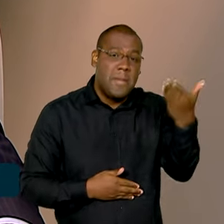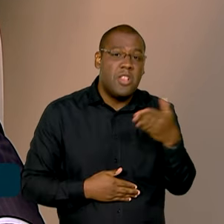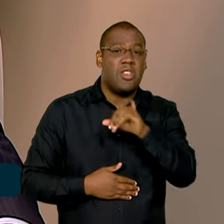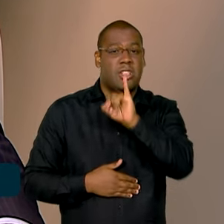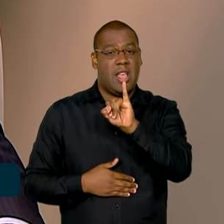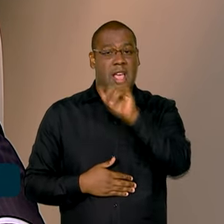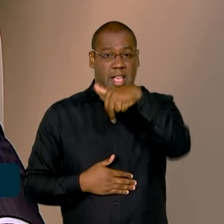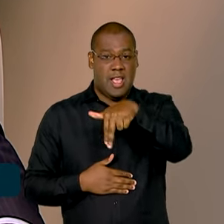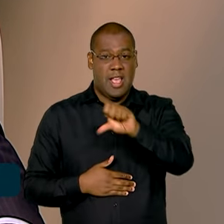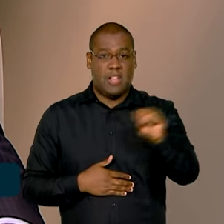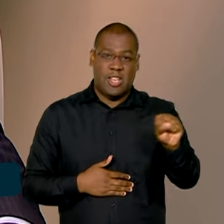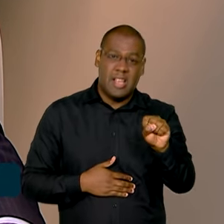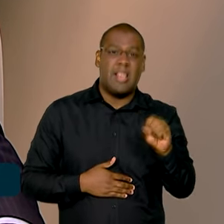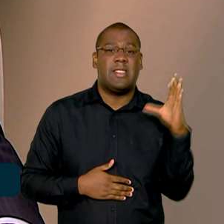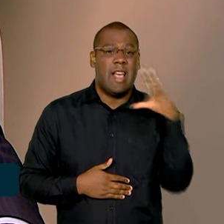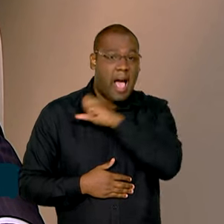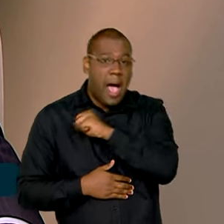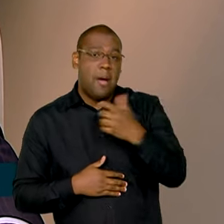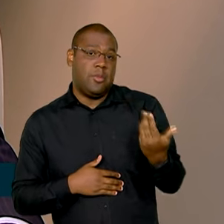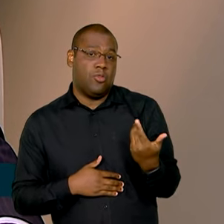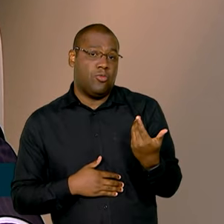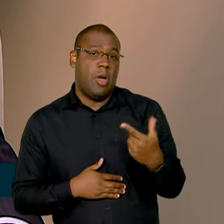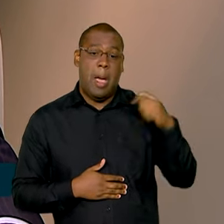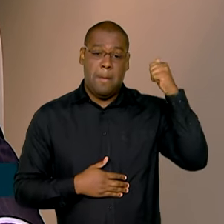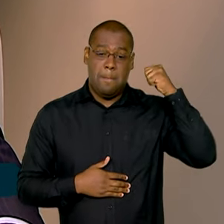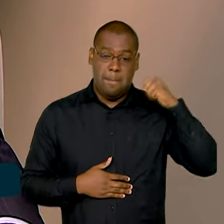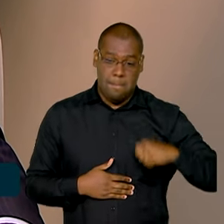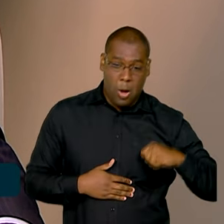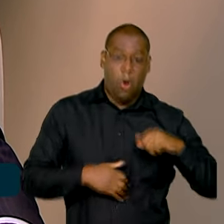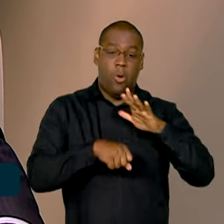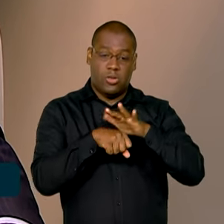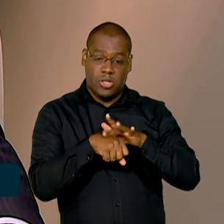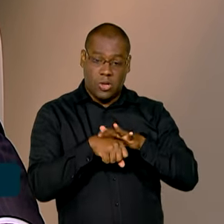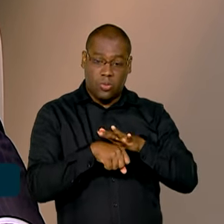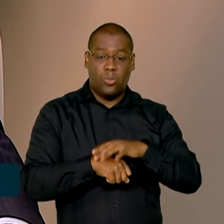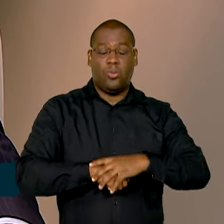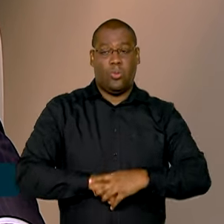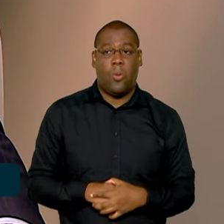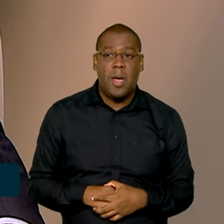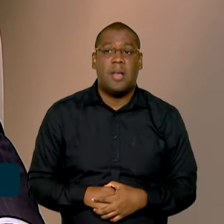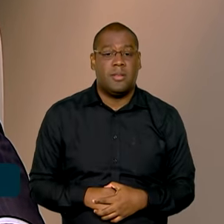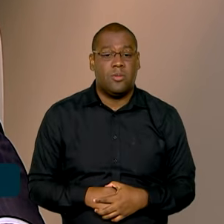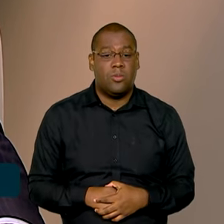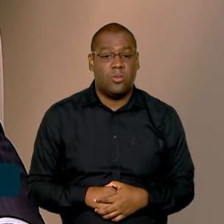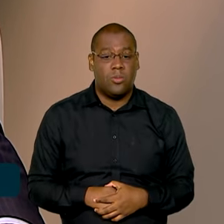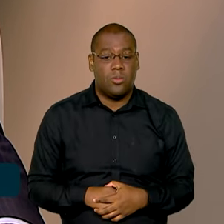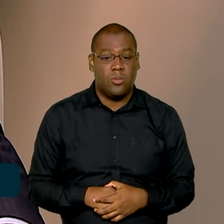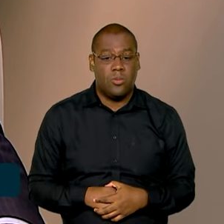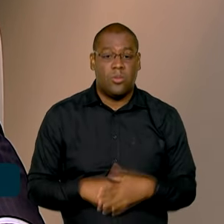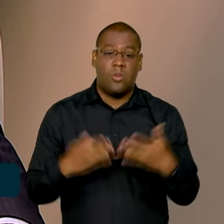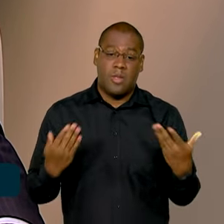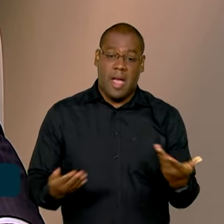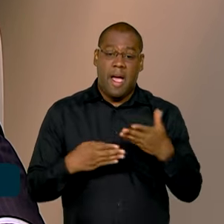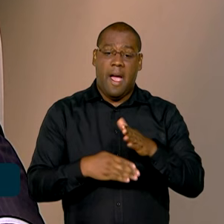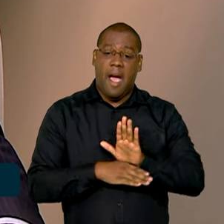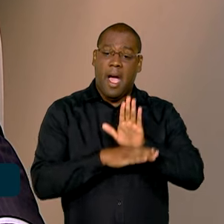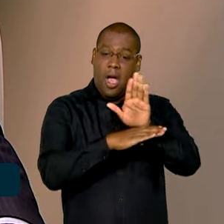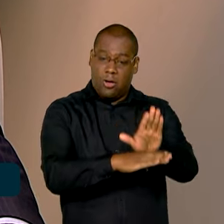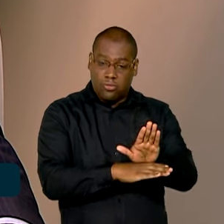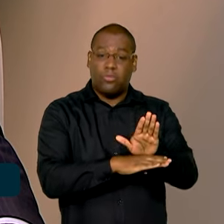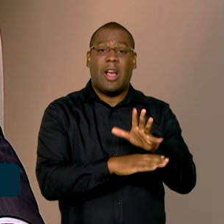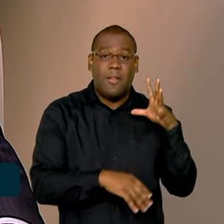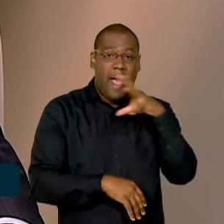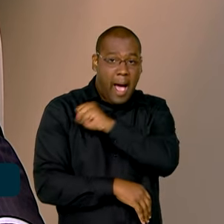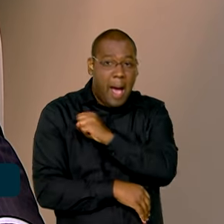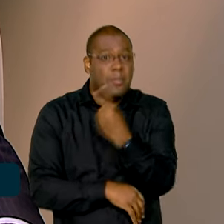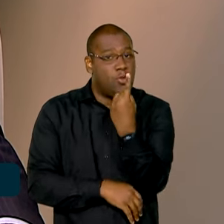benefício rápido, o auxílio doenças, né? Aquele que chama hoje de auxílio incapacidade temporária, que esse benefício seja concedido em até 30 dias para